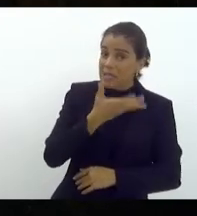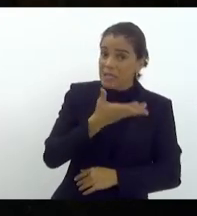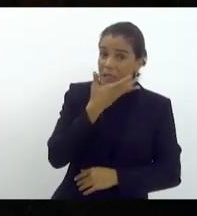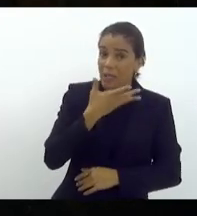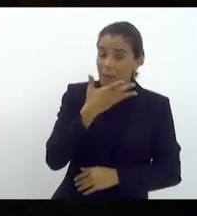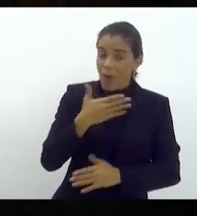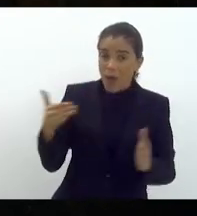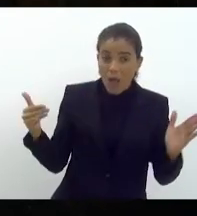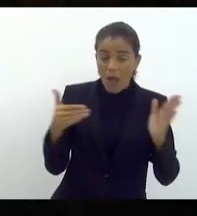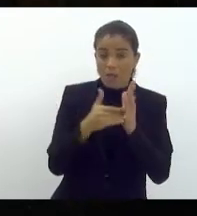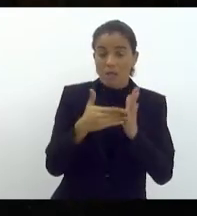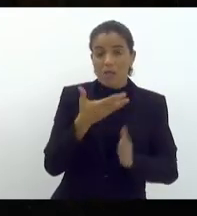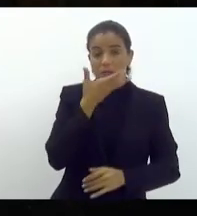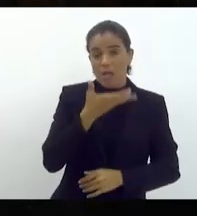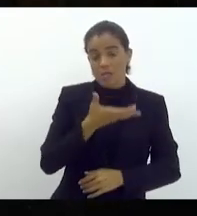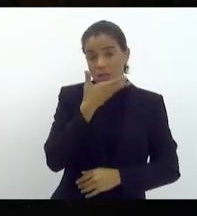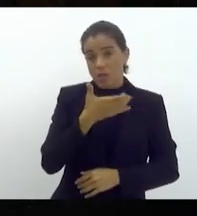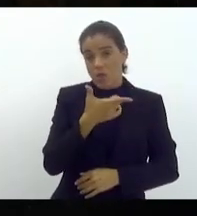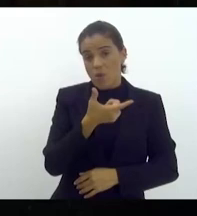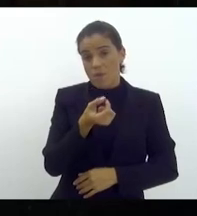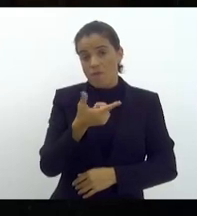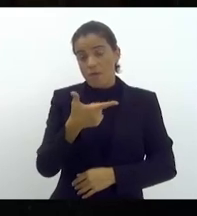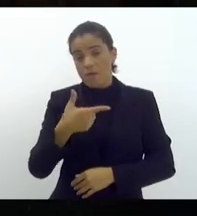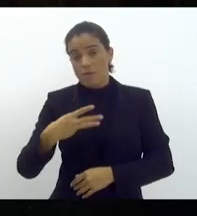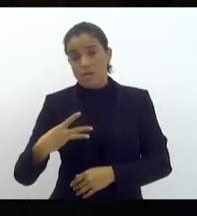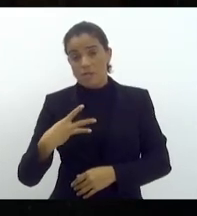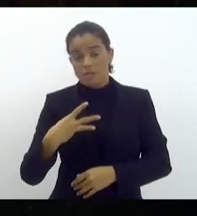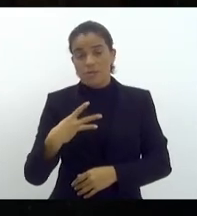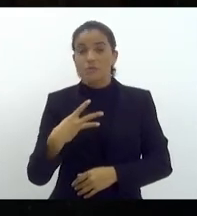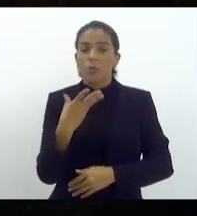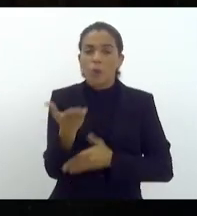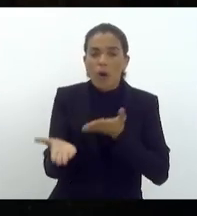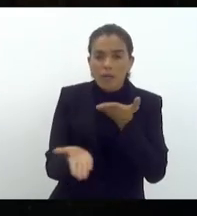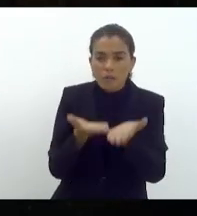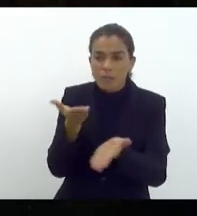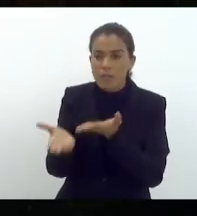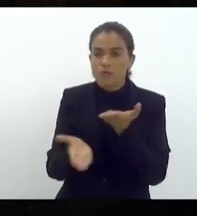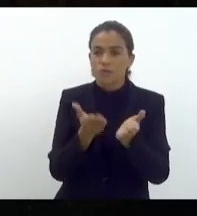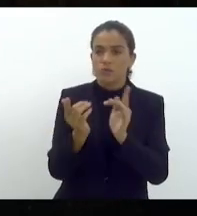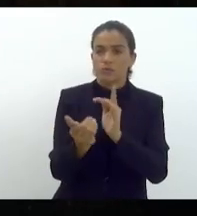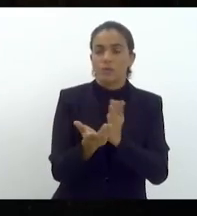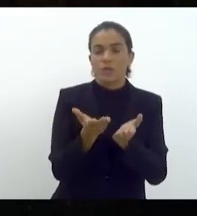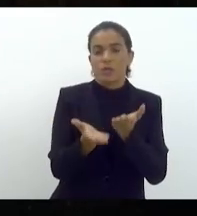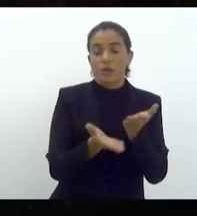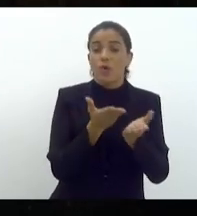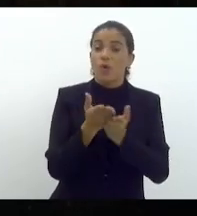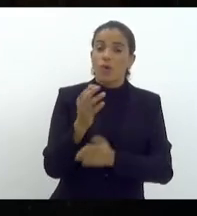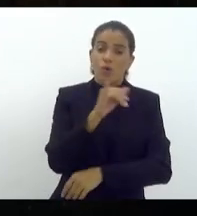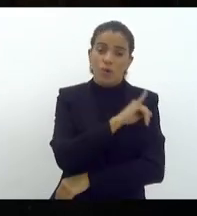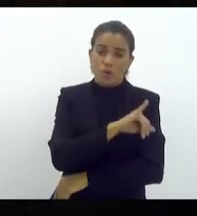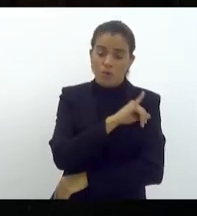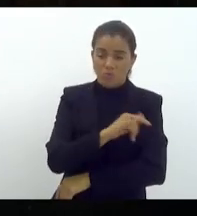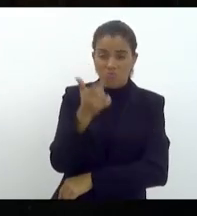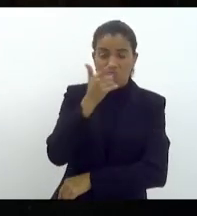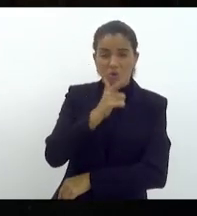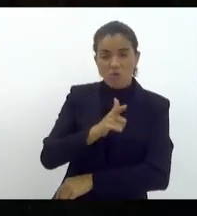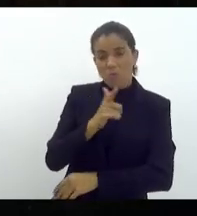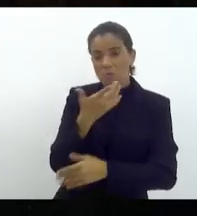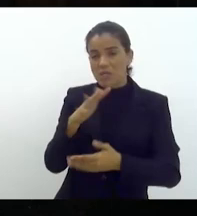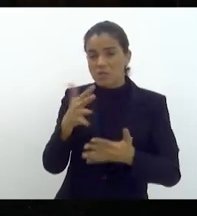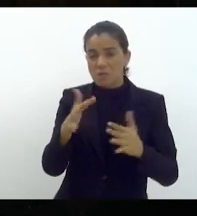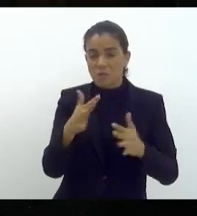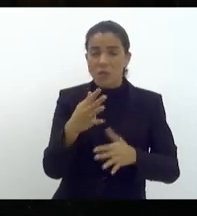dezembro de 2023. Com atendimento, o Rio de Janeiro teve alcance de aproximadamente